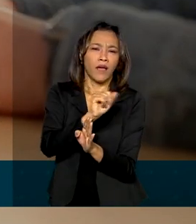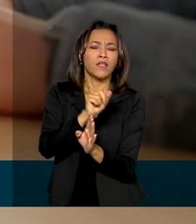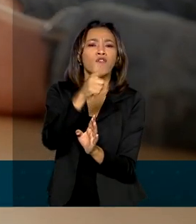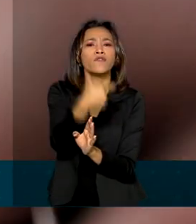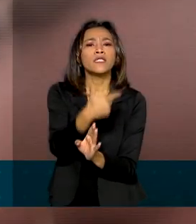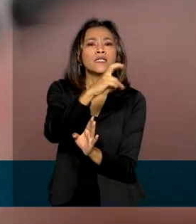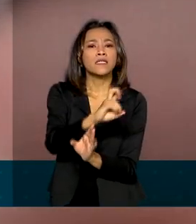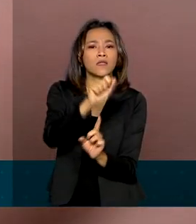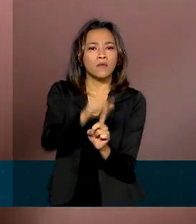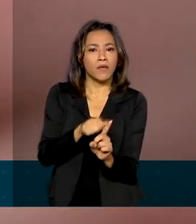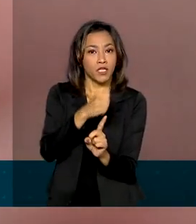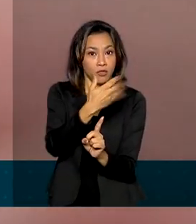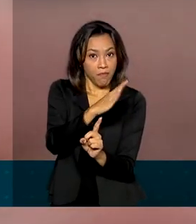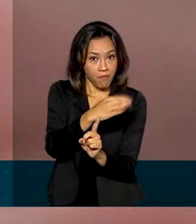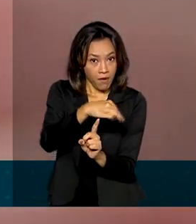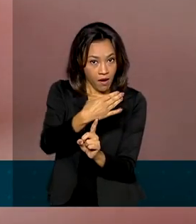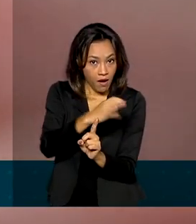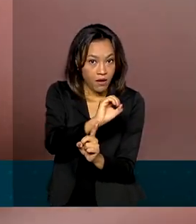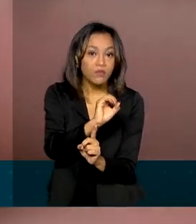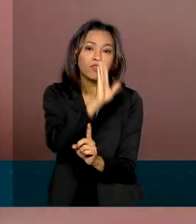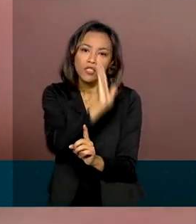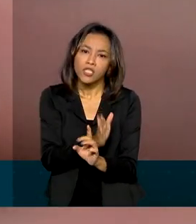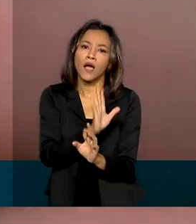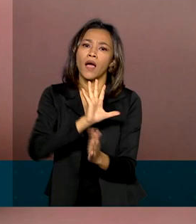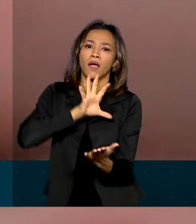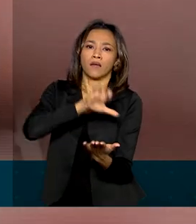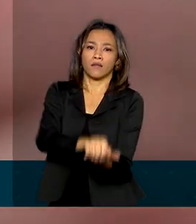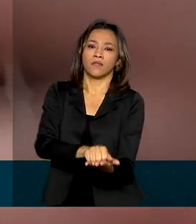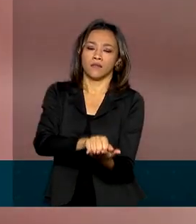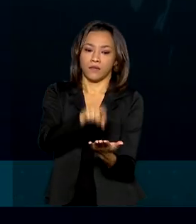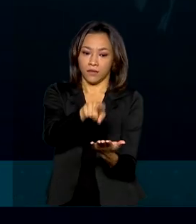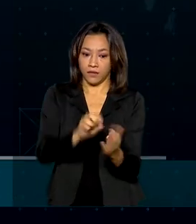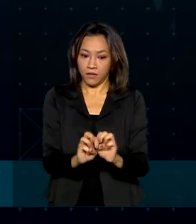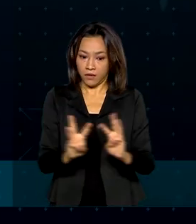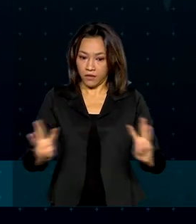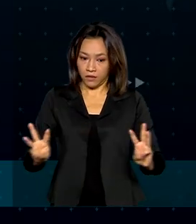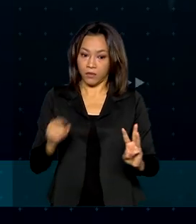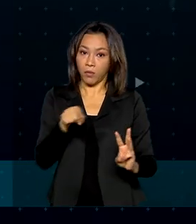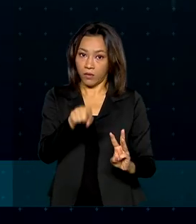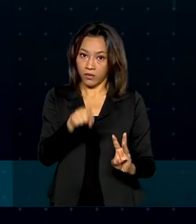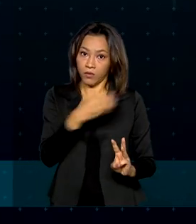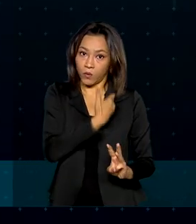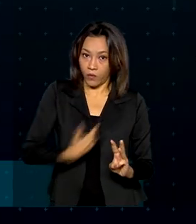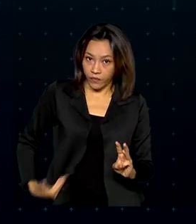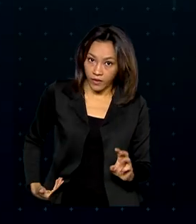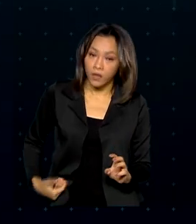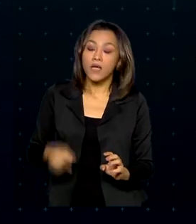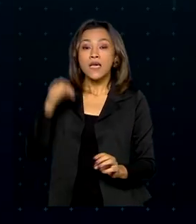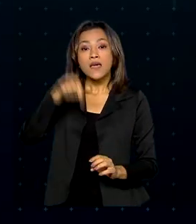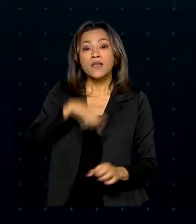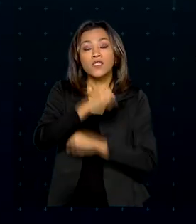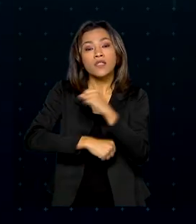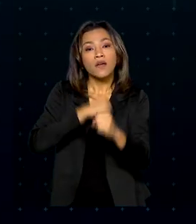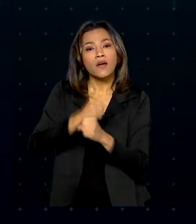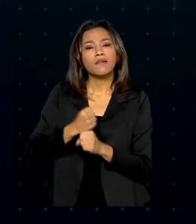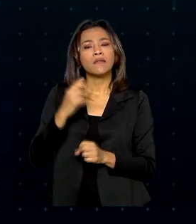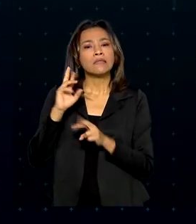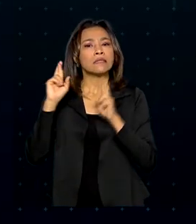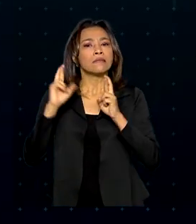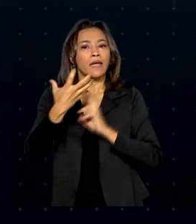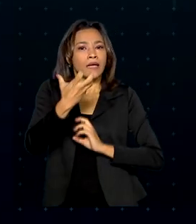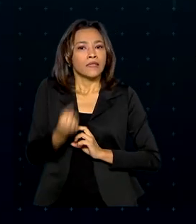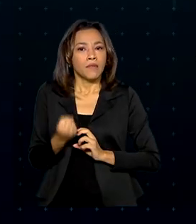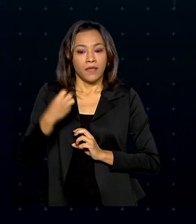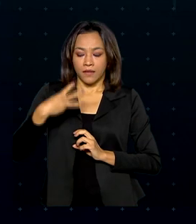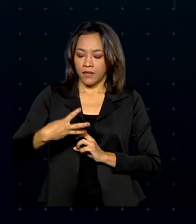março para os contribuintes cadastrados no portal gov.br. Neste ano, a Receita espera receber mais de 32